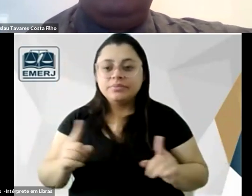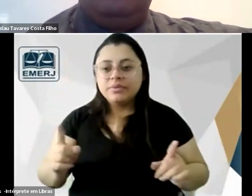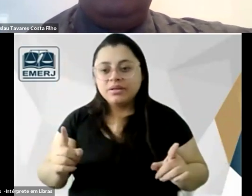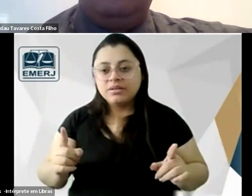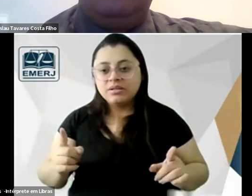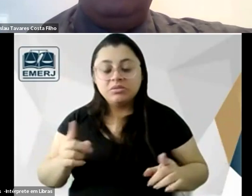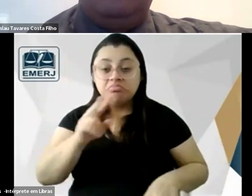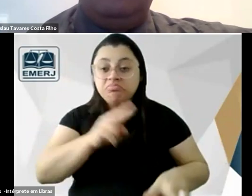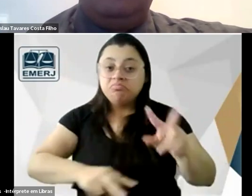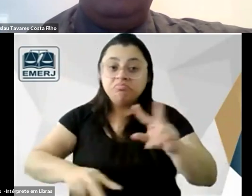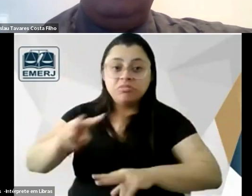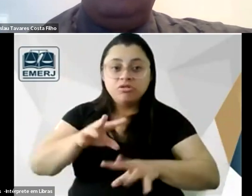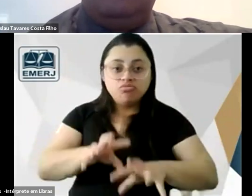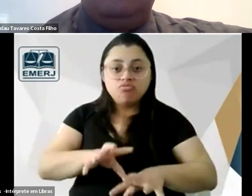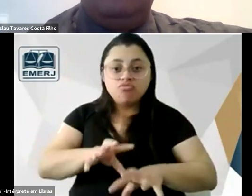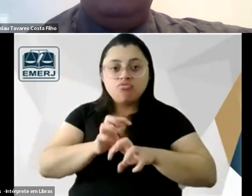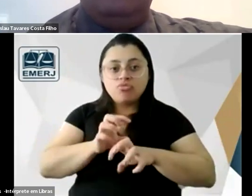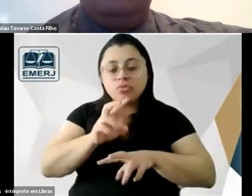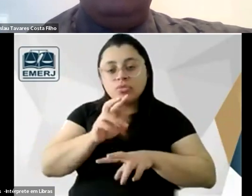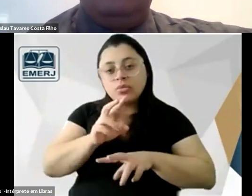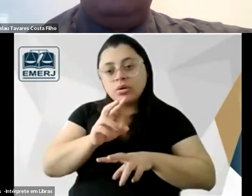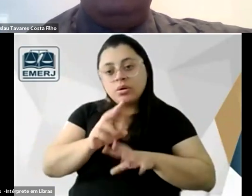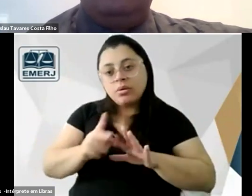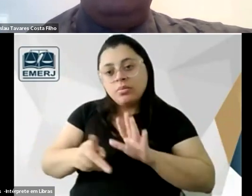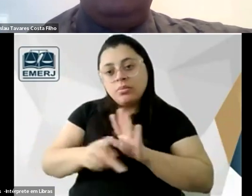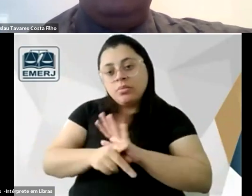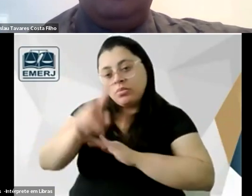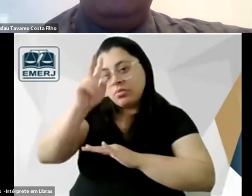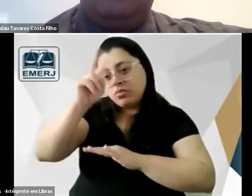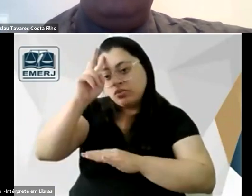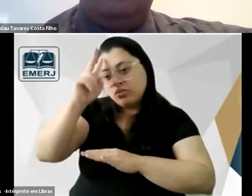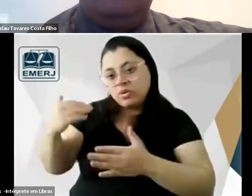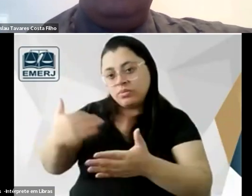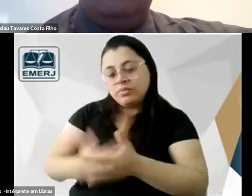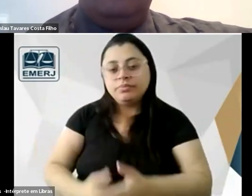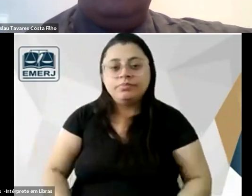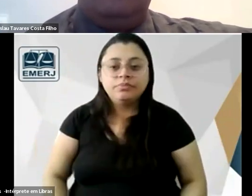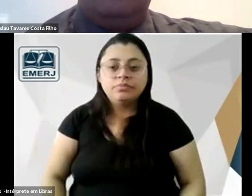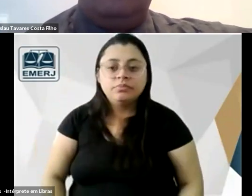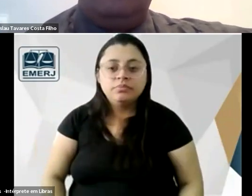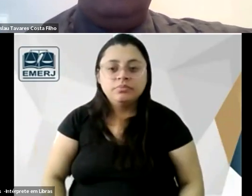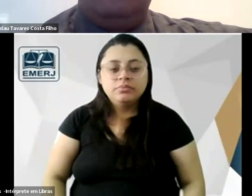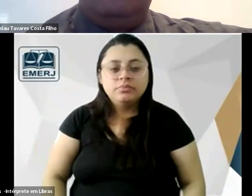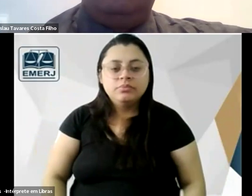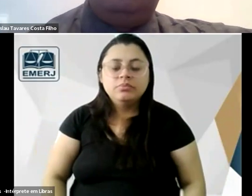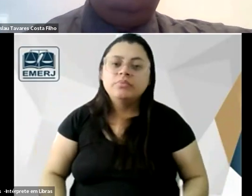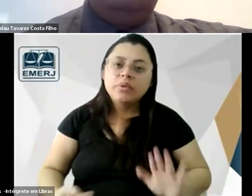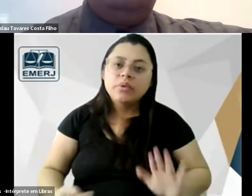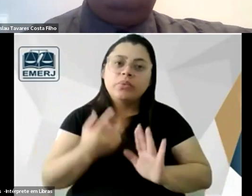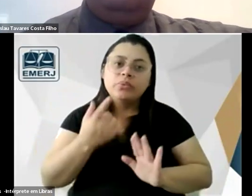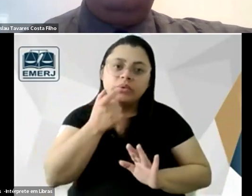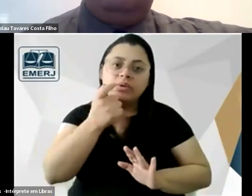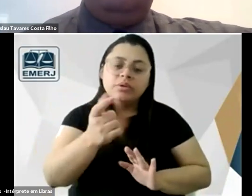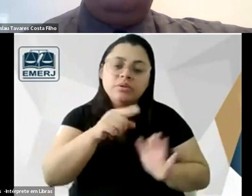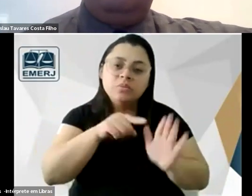não vejo ele ele absorvendo a visão dialética da história é outro ponto que é interessante de fazer uma